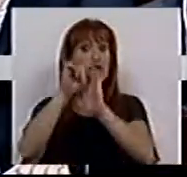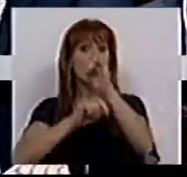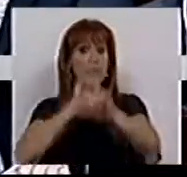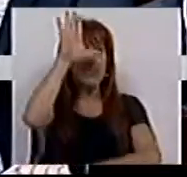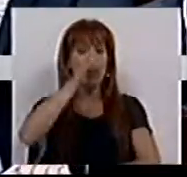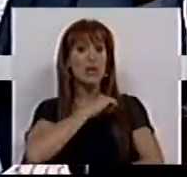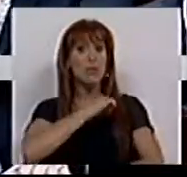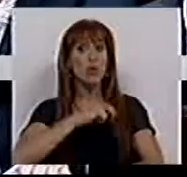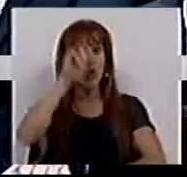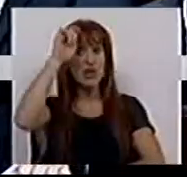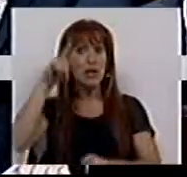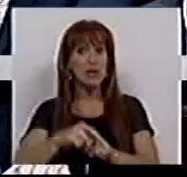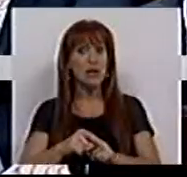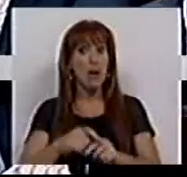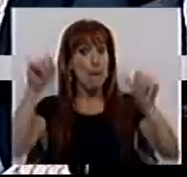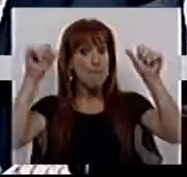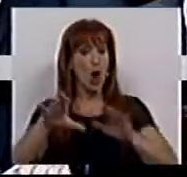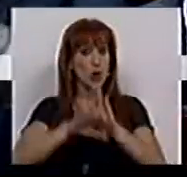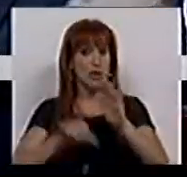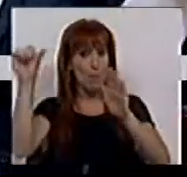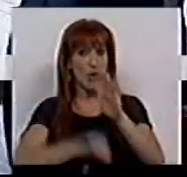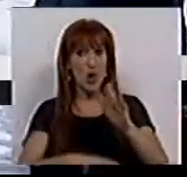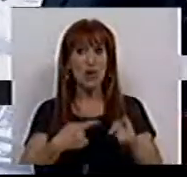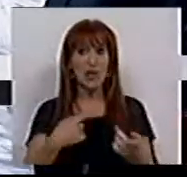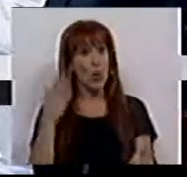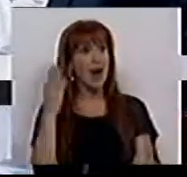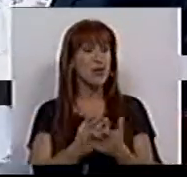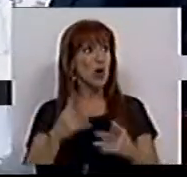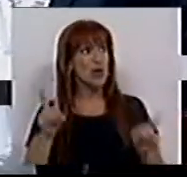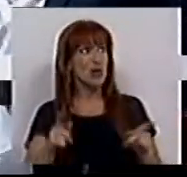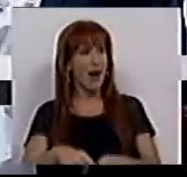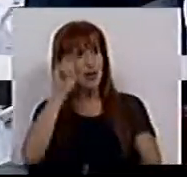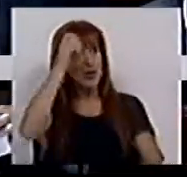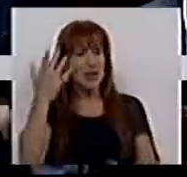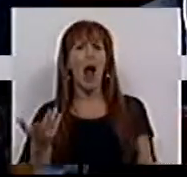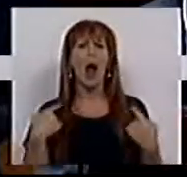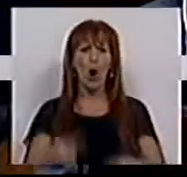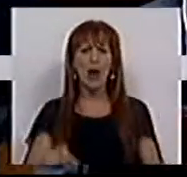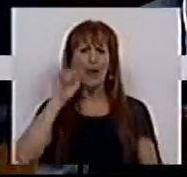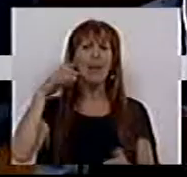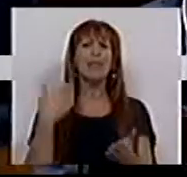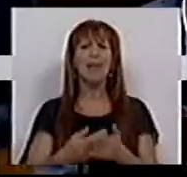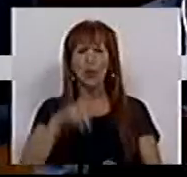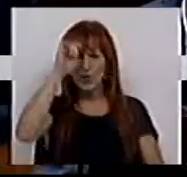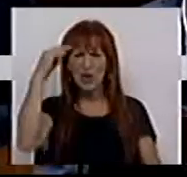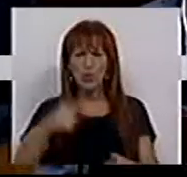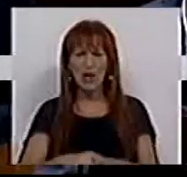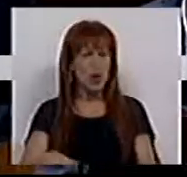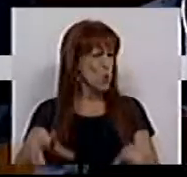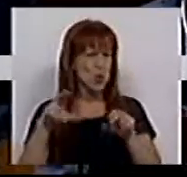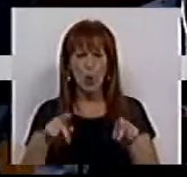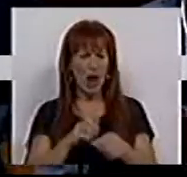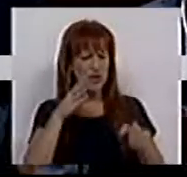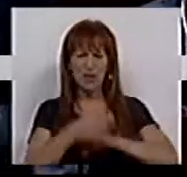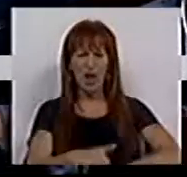Governo permitem estágios ainda em piores condições. Não bastava já ser estágios, agora vamos garantir que os estagiários nem nunca